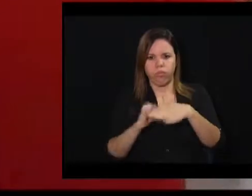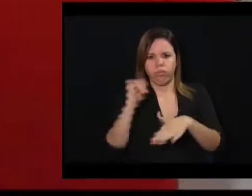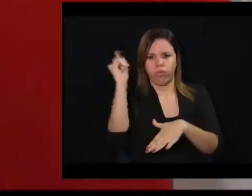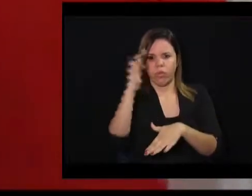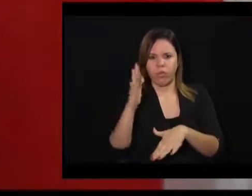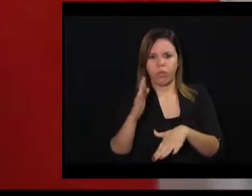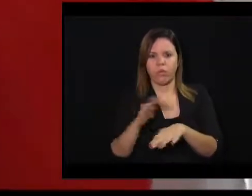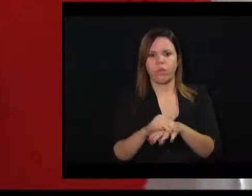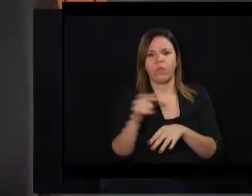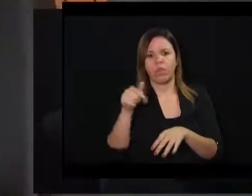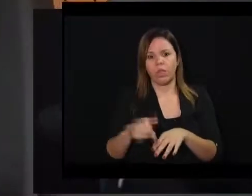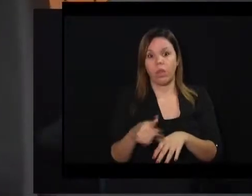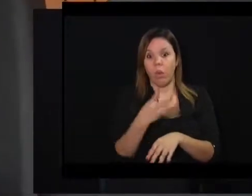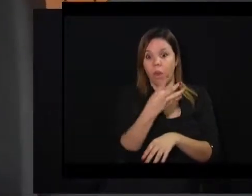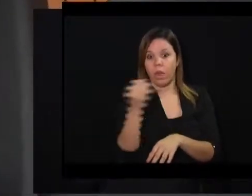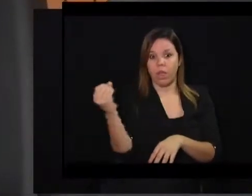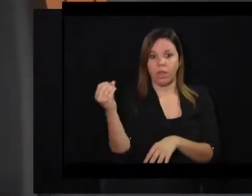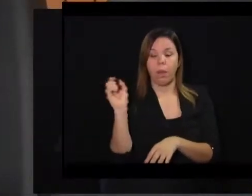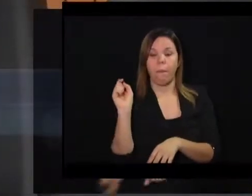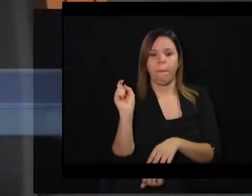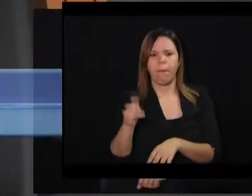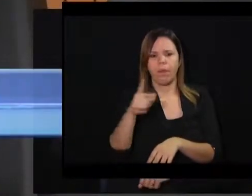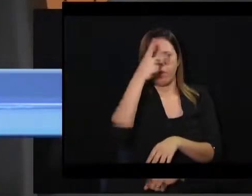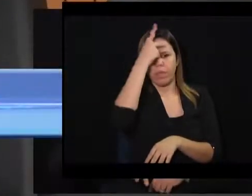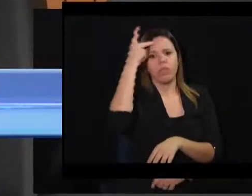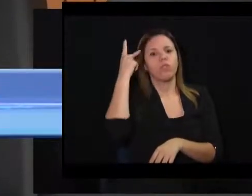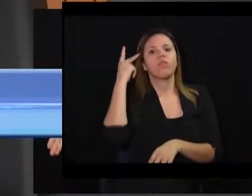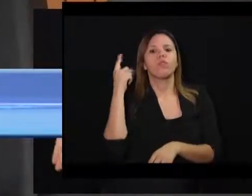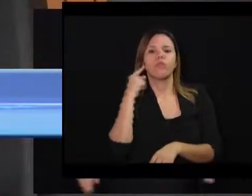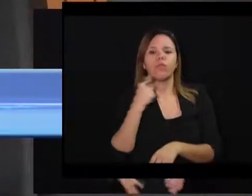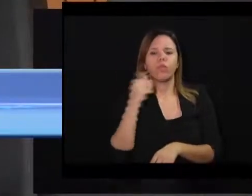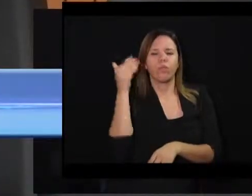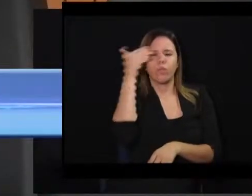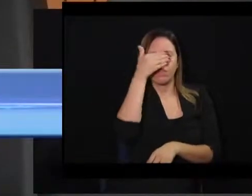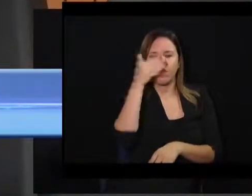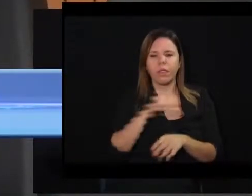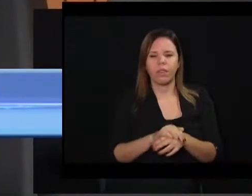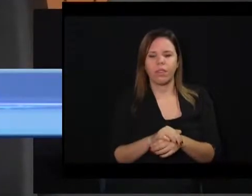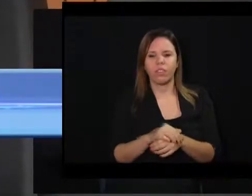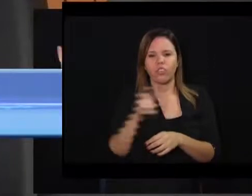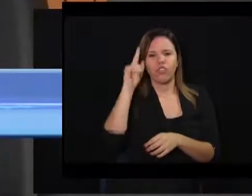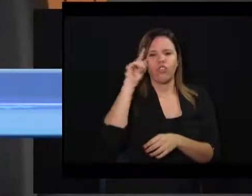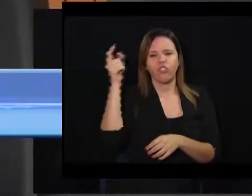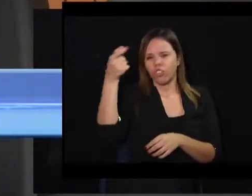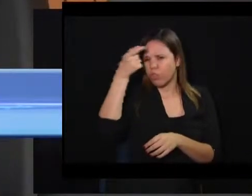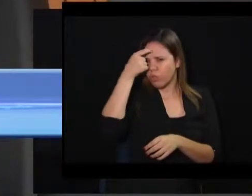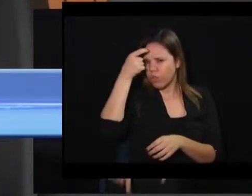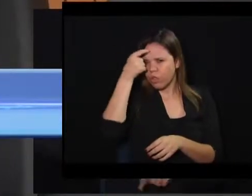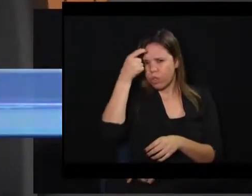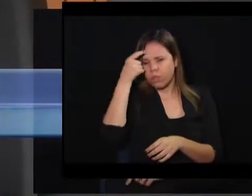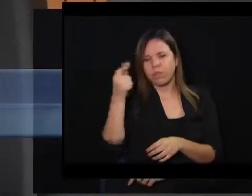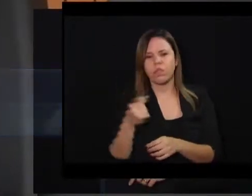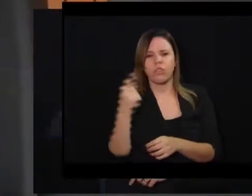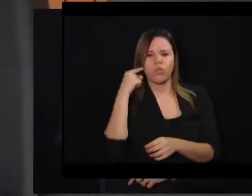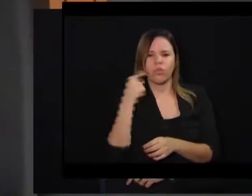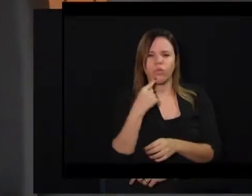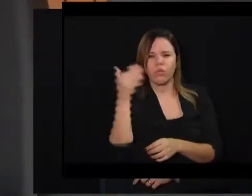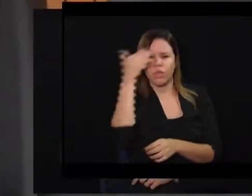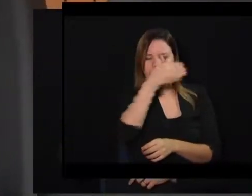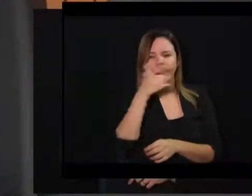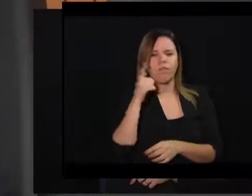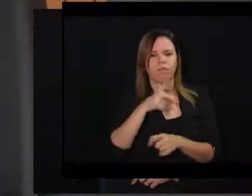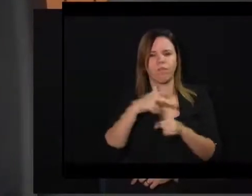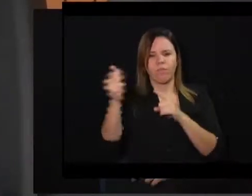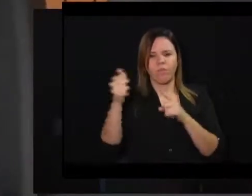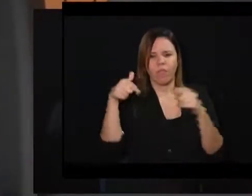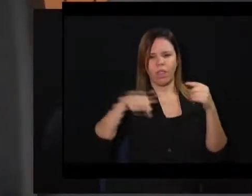pessoas com surdo cegueira. É uma alegria, né, esse dia da conscientização da surdo cegueira. Realmente, há uma conquista aqui